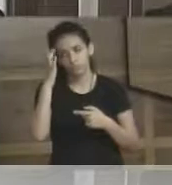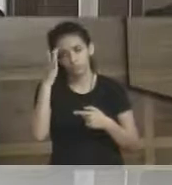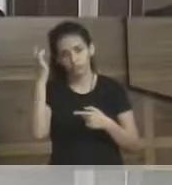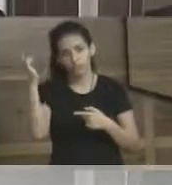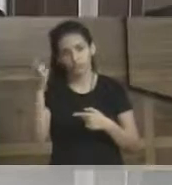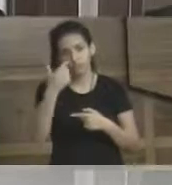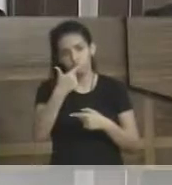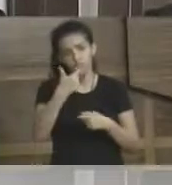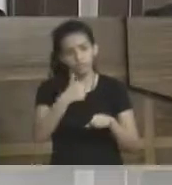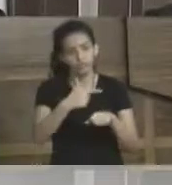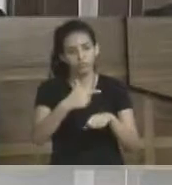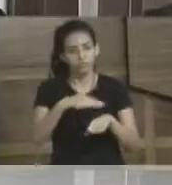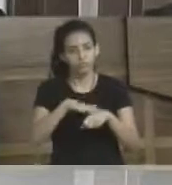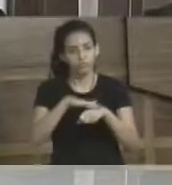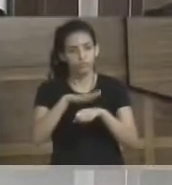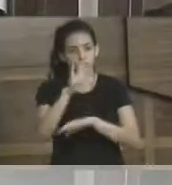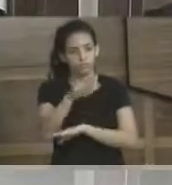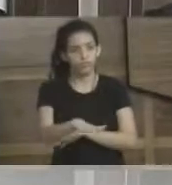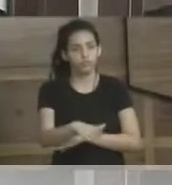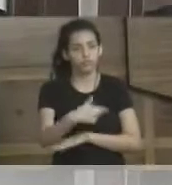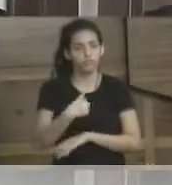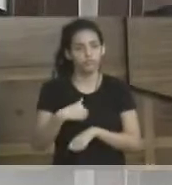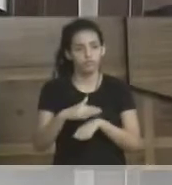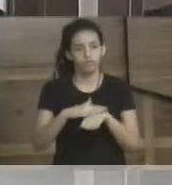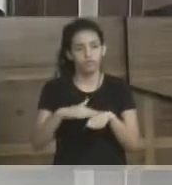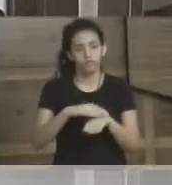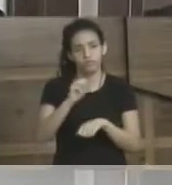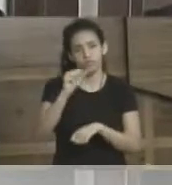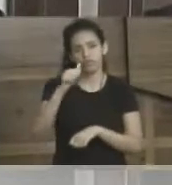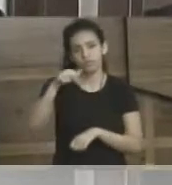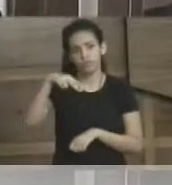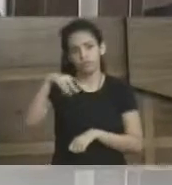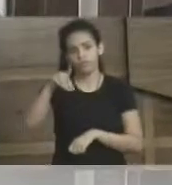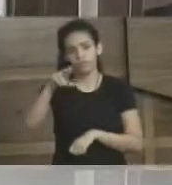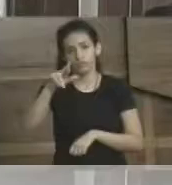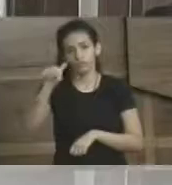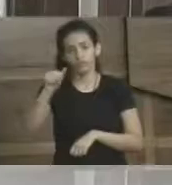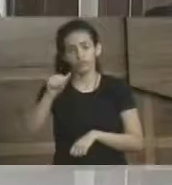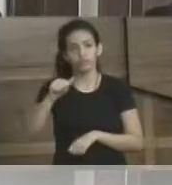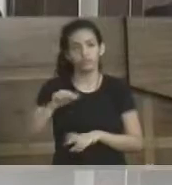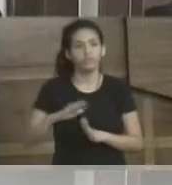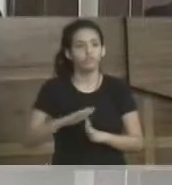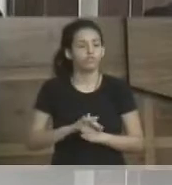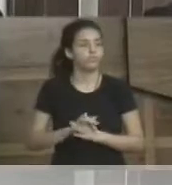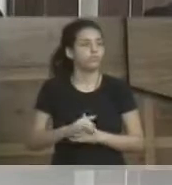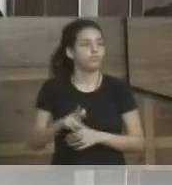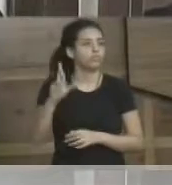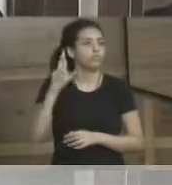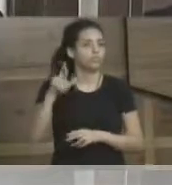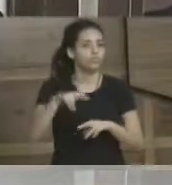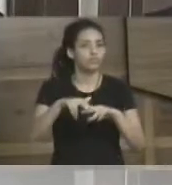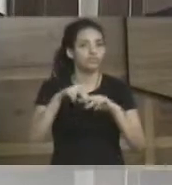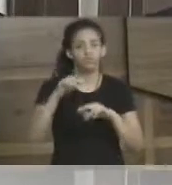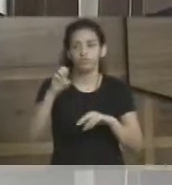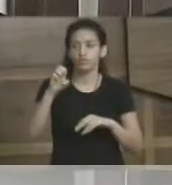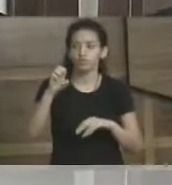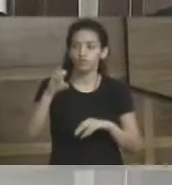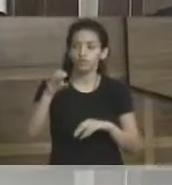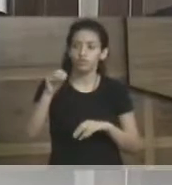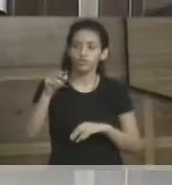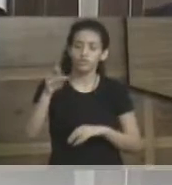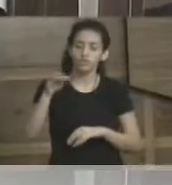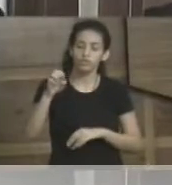eu vou conversar com a dona Sandra, que é responsável por todo o tratamento de ecoterapia que eu ouvi por tantos anos, desde